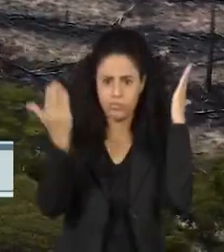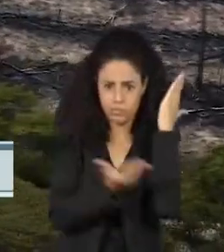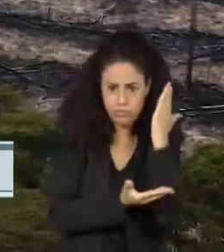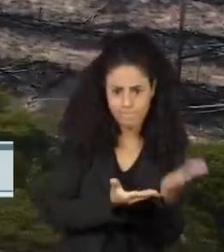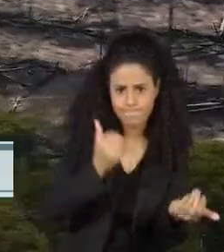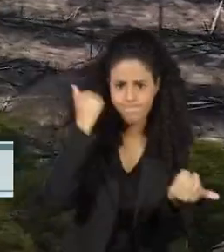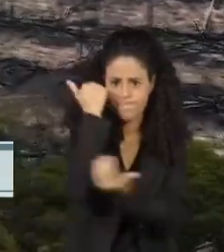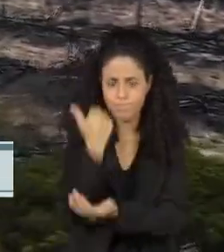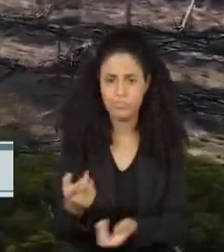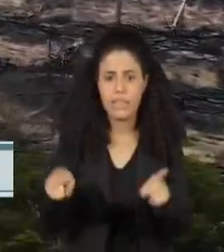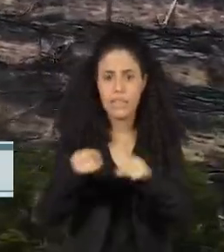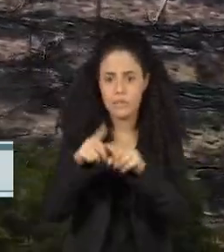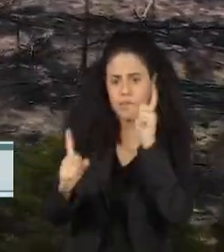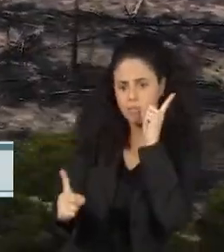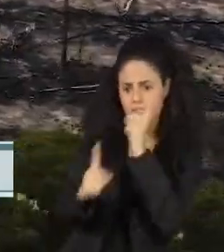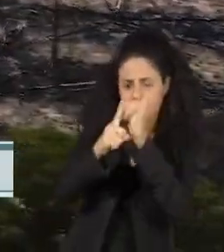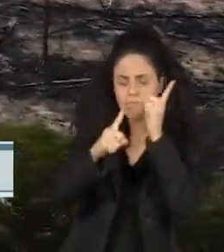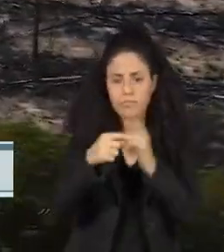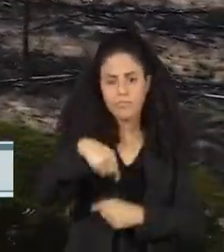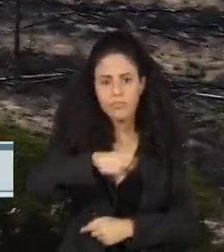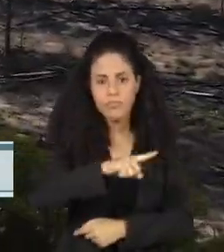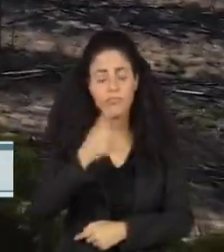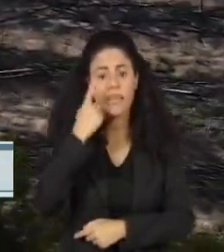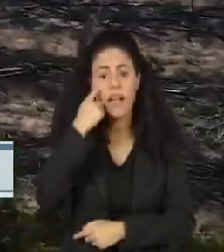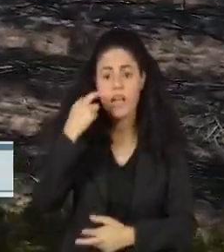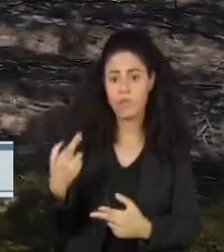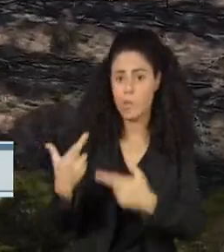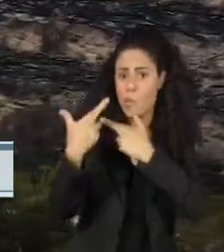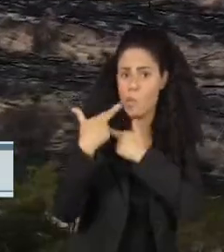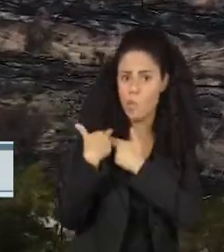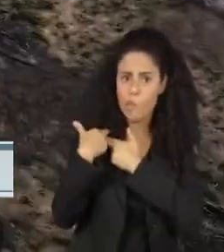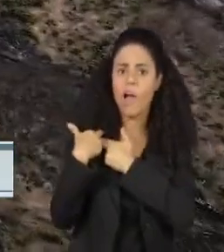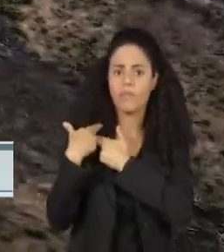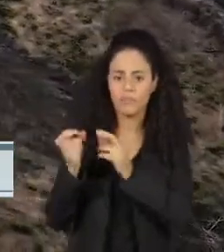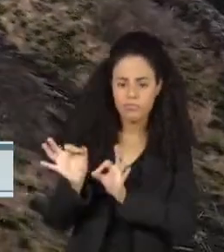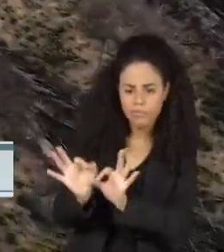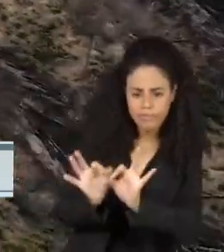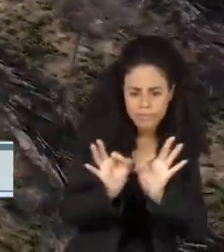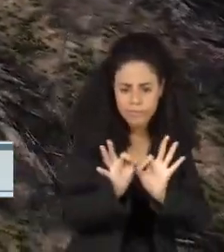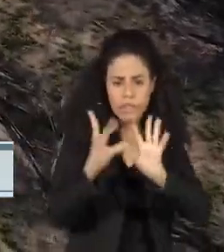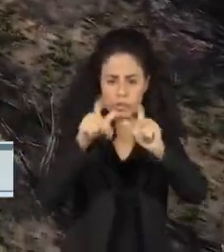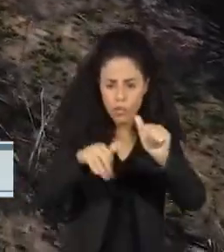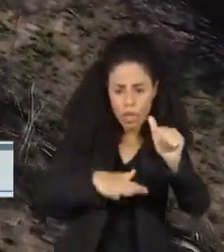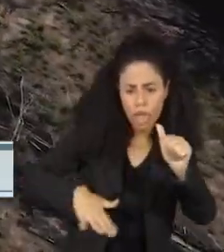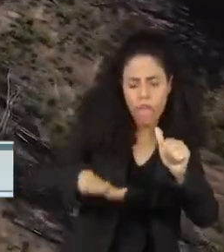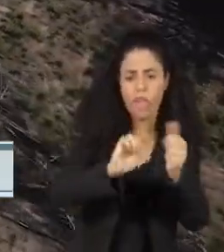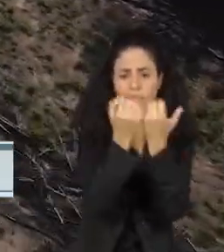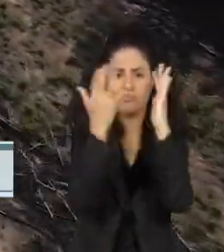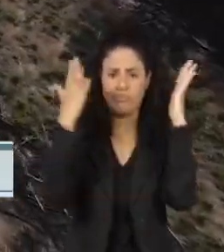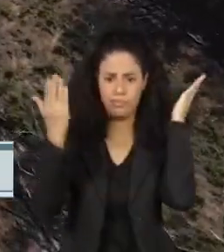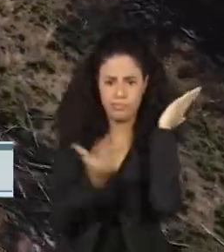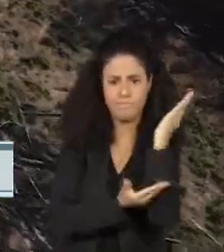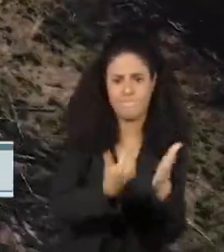Além da identificação dos responsáveis e execução dos embargos dentro dessas áreas desmatadas ilegalmente.